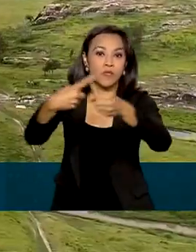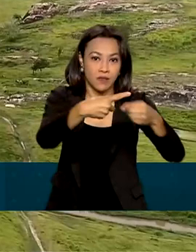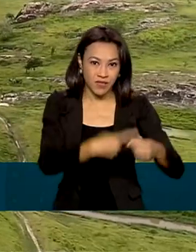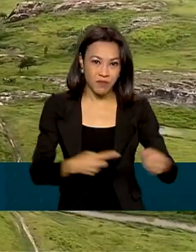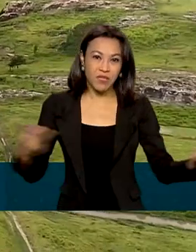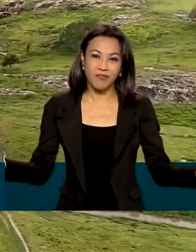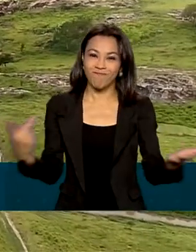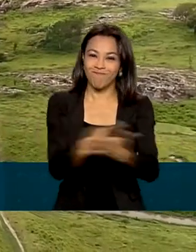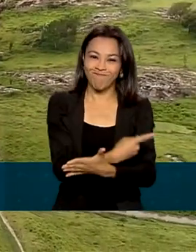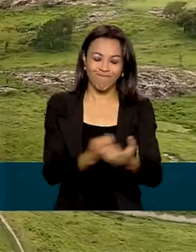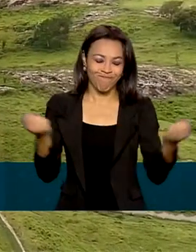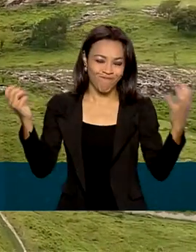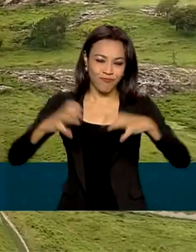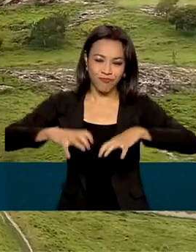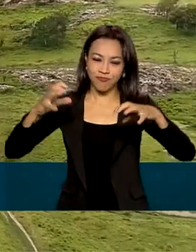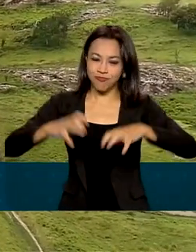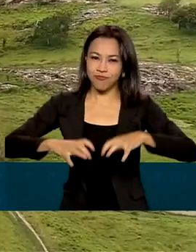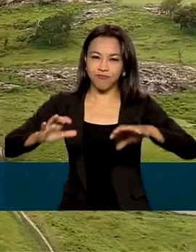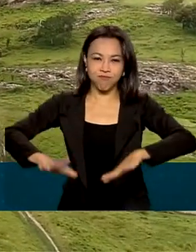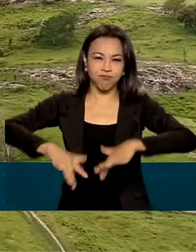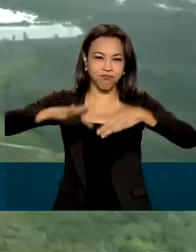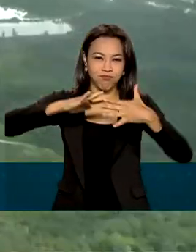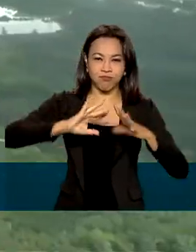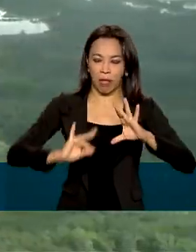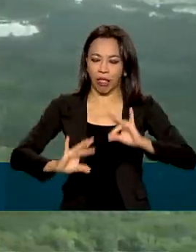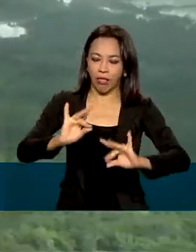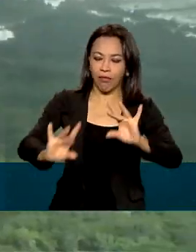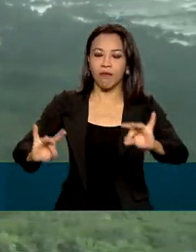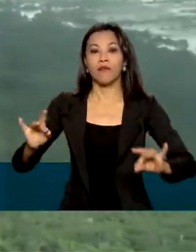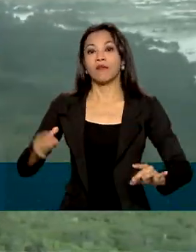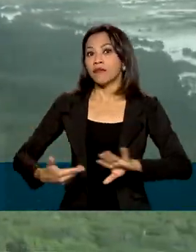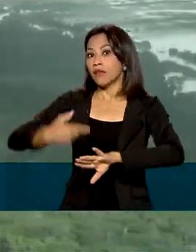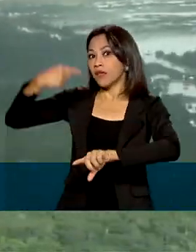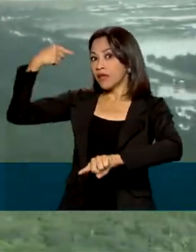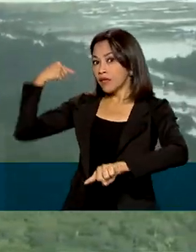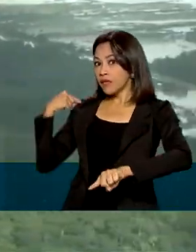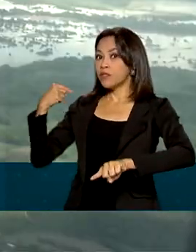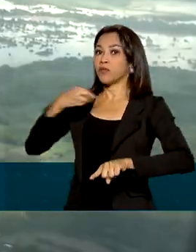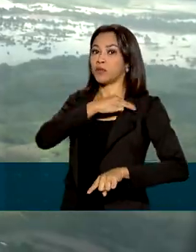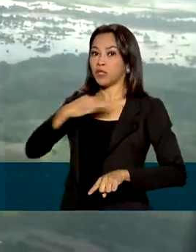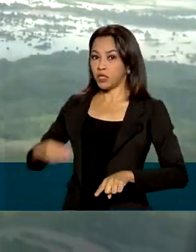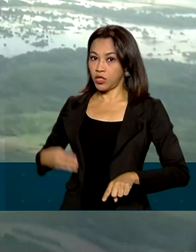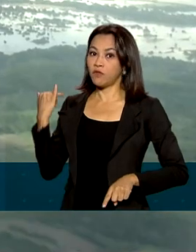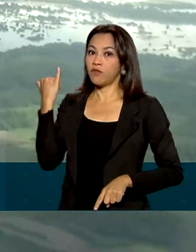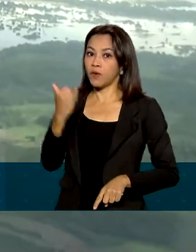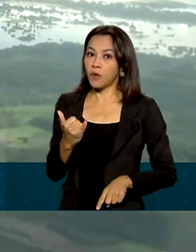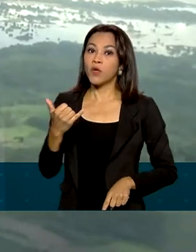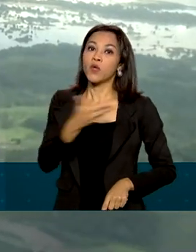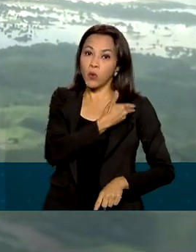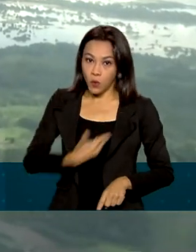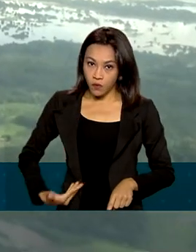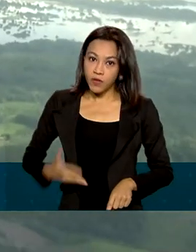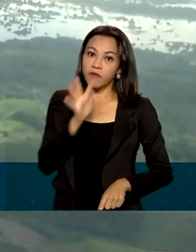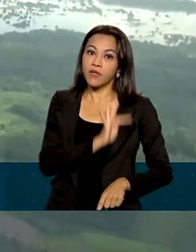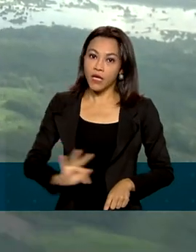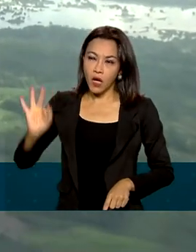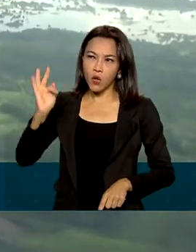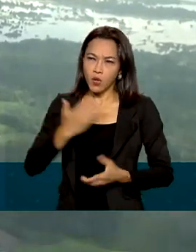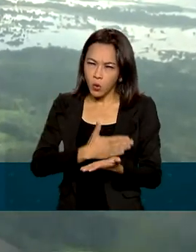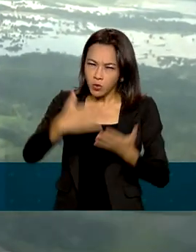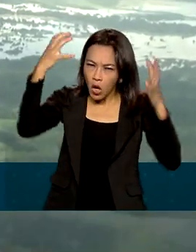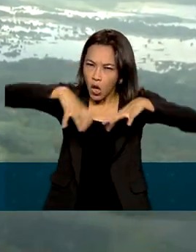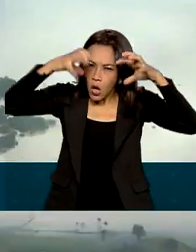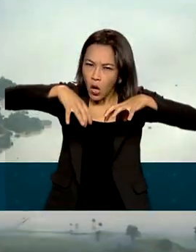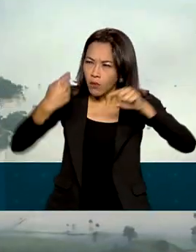reconhecida. Segundo o ministro da Cidadania, desde o início das fortes chuvas, o governo federal acompanha de perto o que